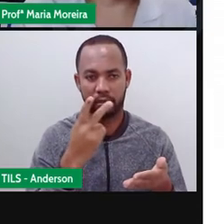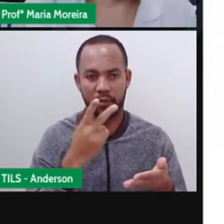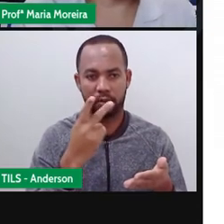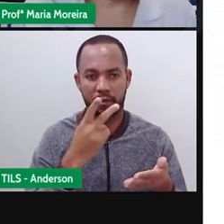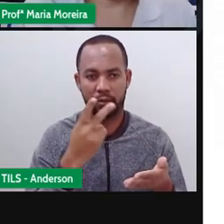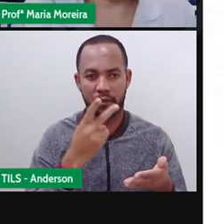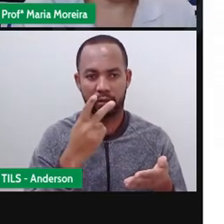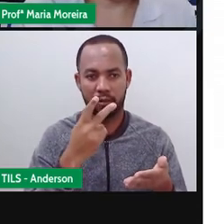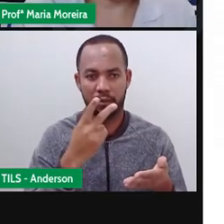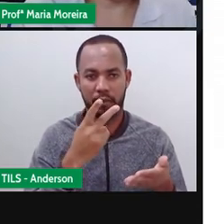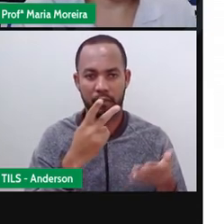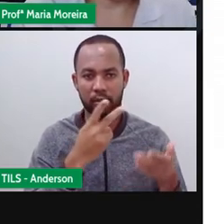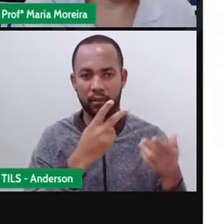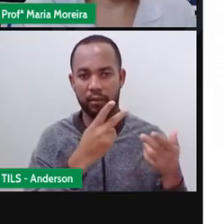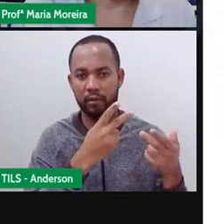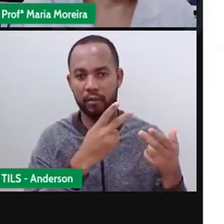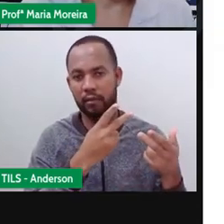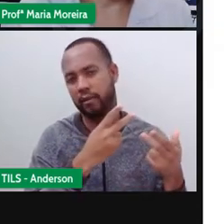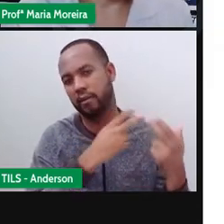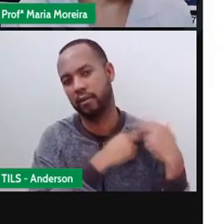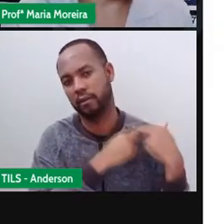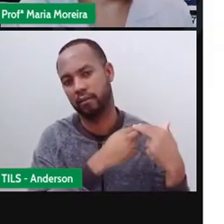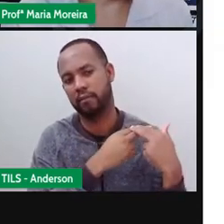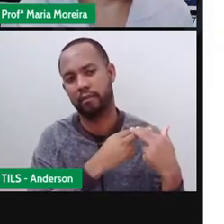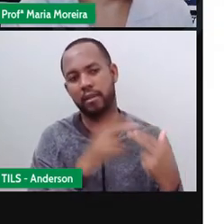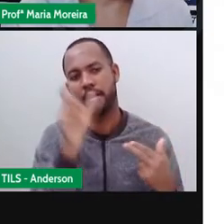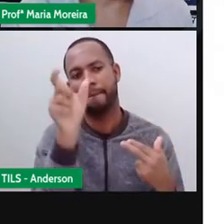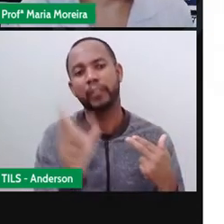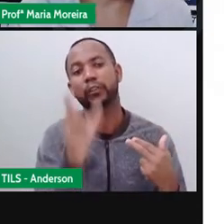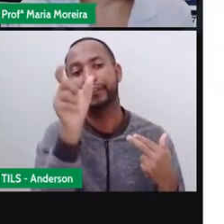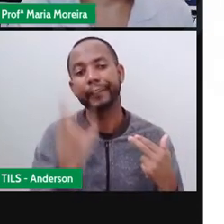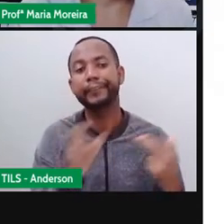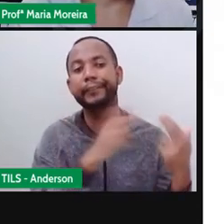dois personagens da história? Quem são?